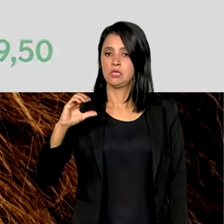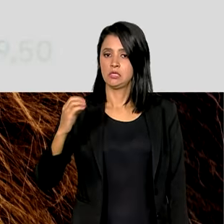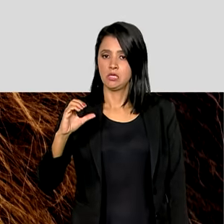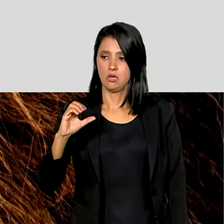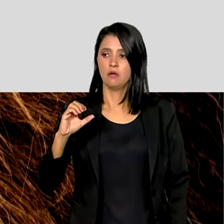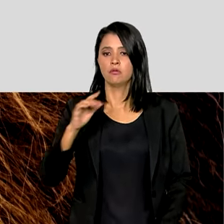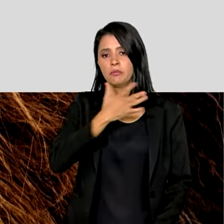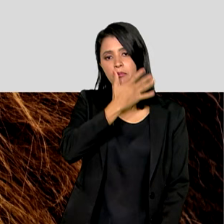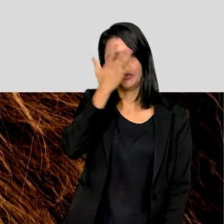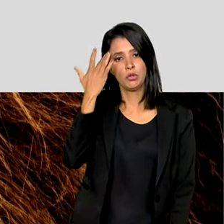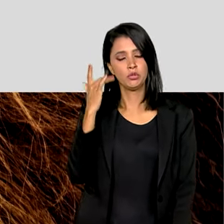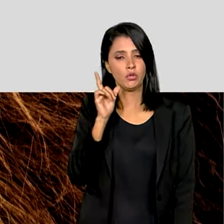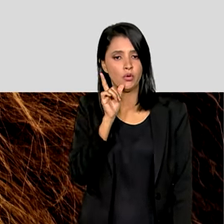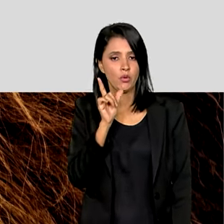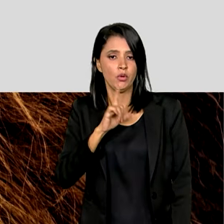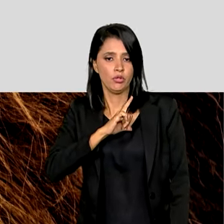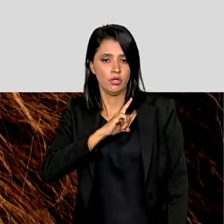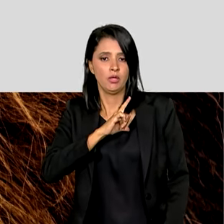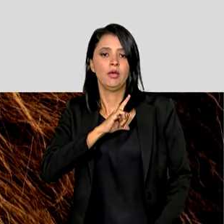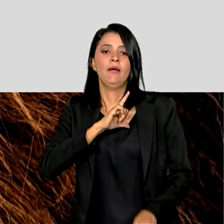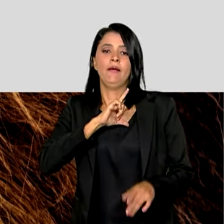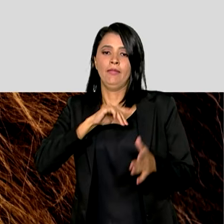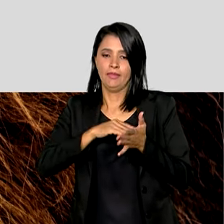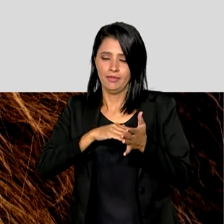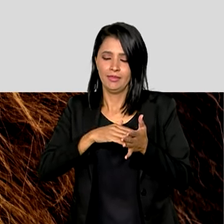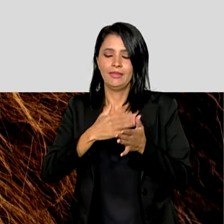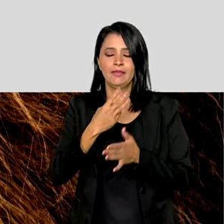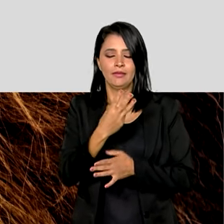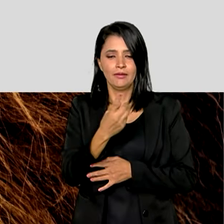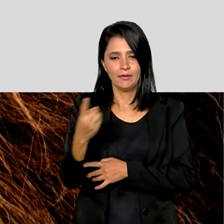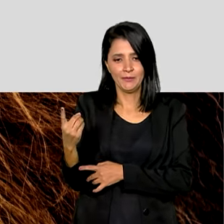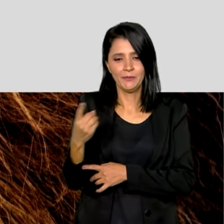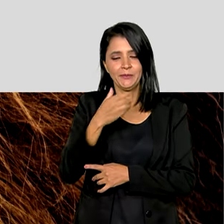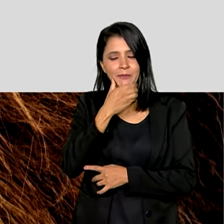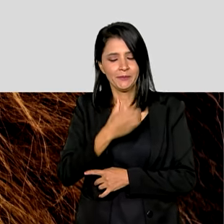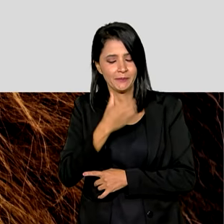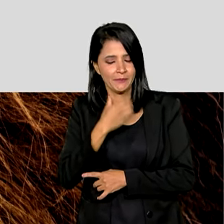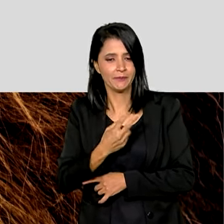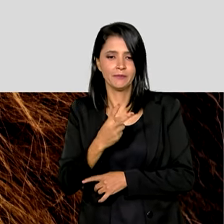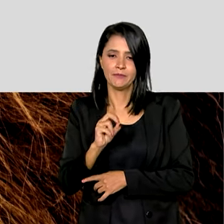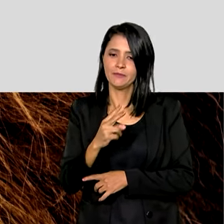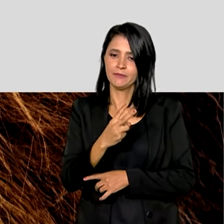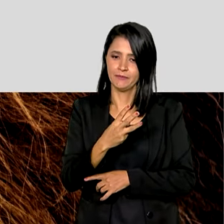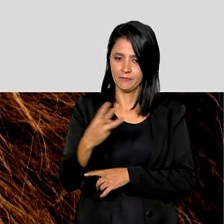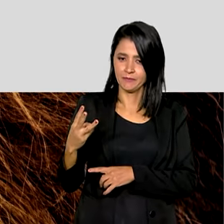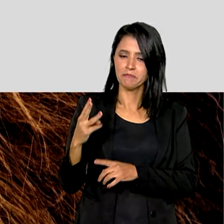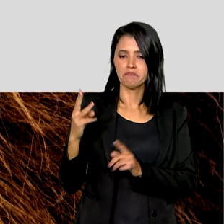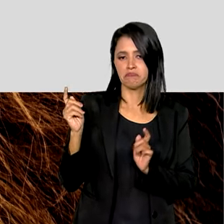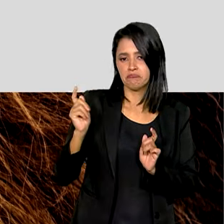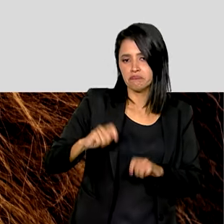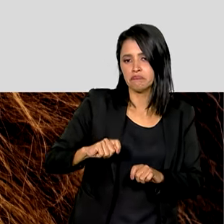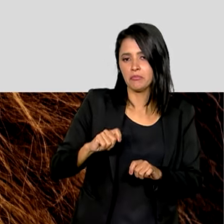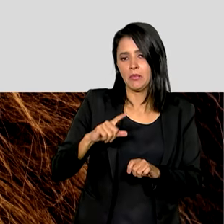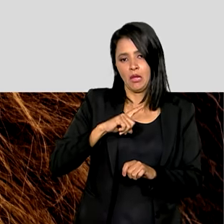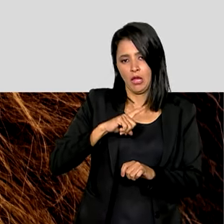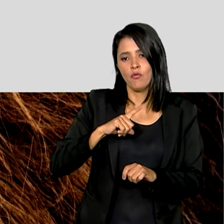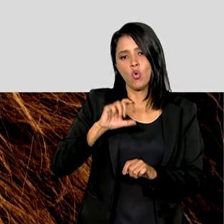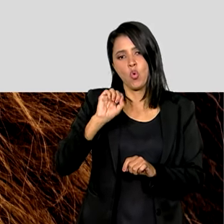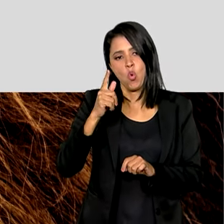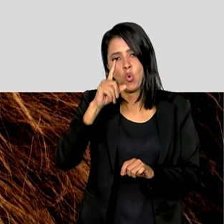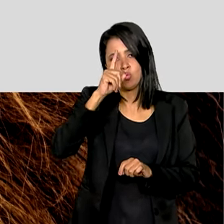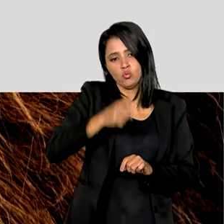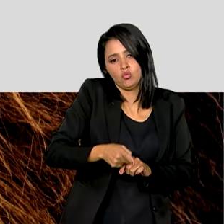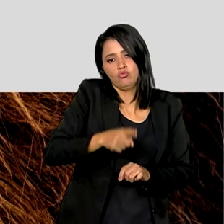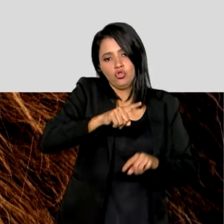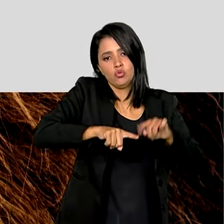Quem tinha até 31 de dezembro de 2023 a posse ou a propriedade